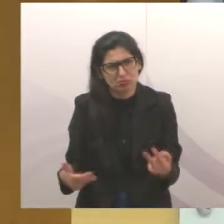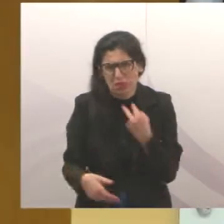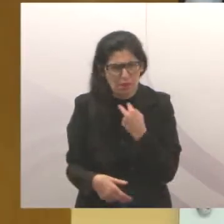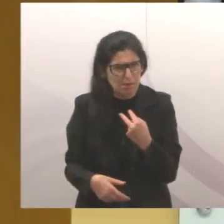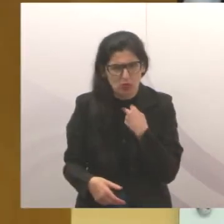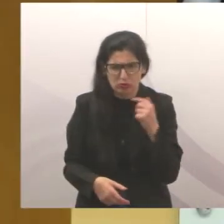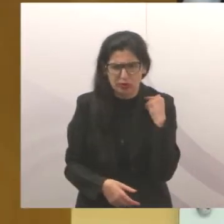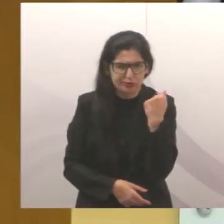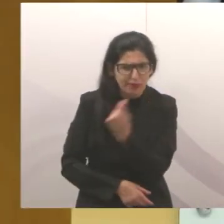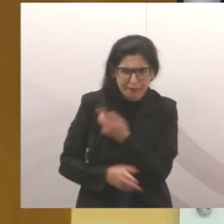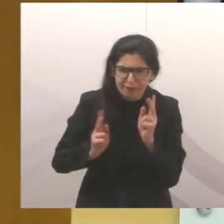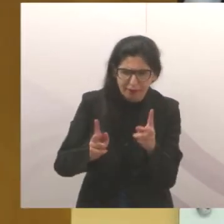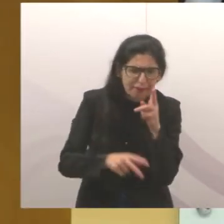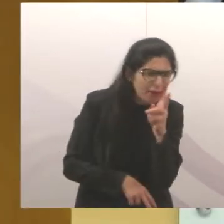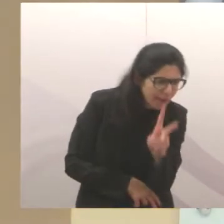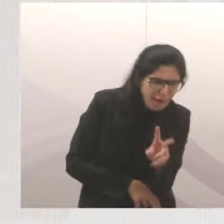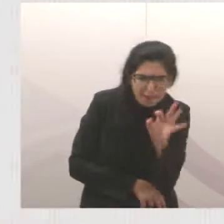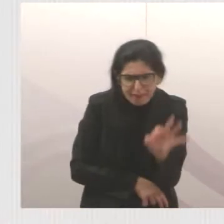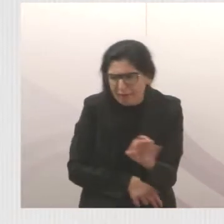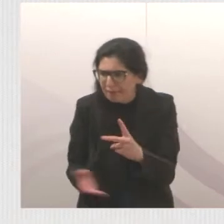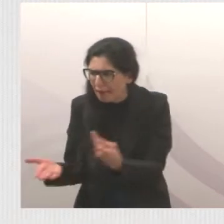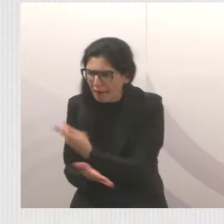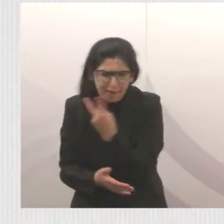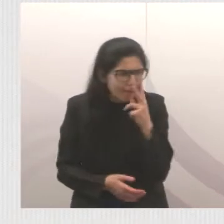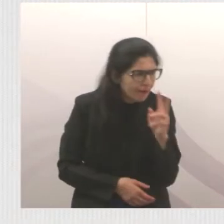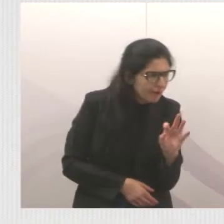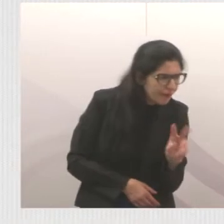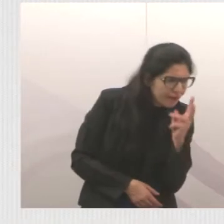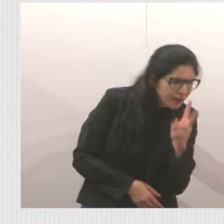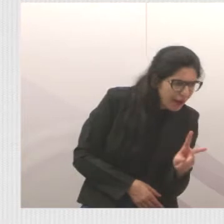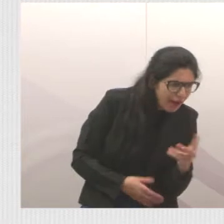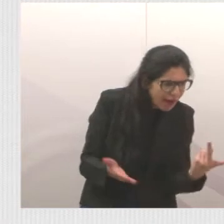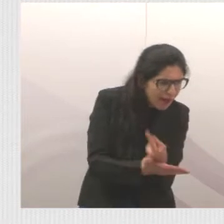A foto 3. Por favor.